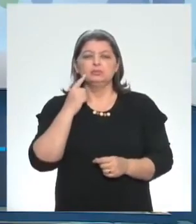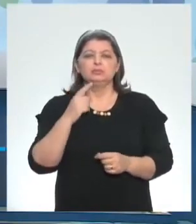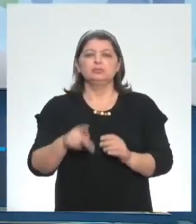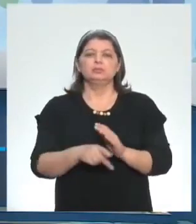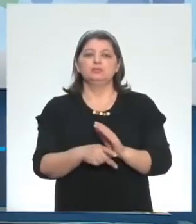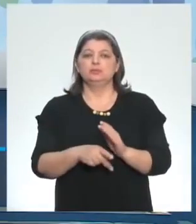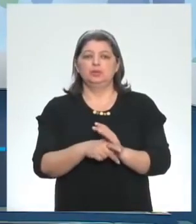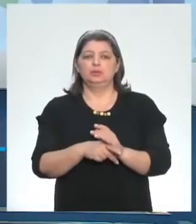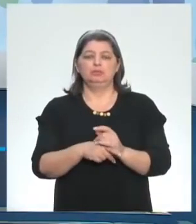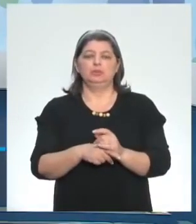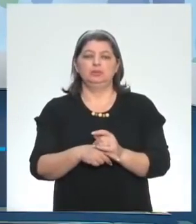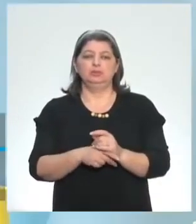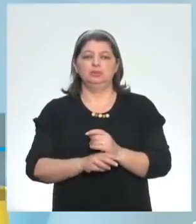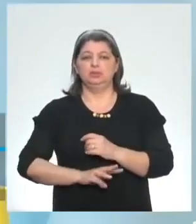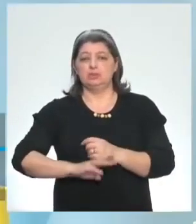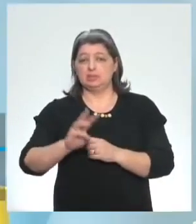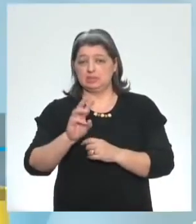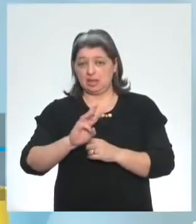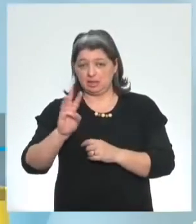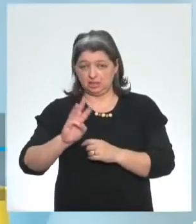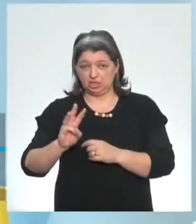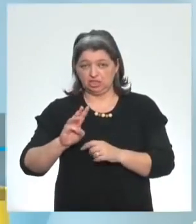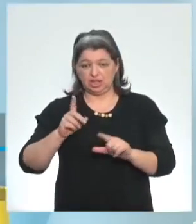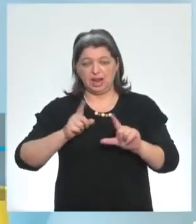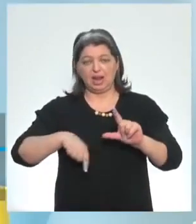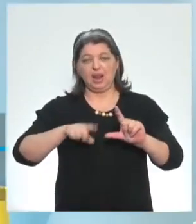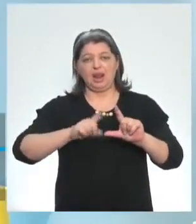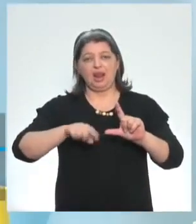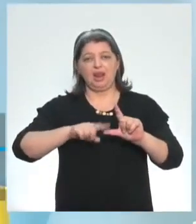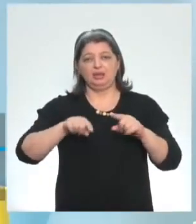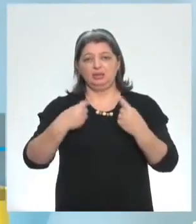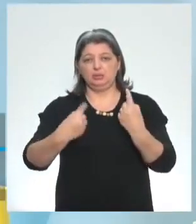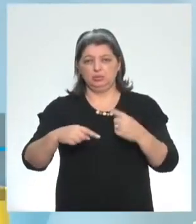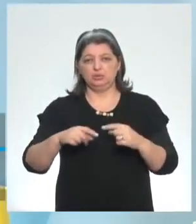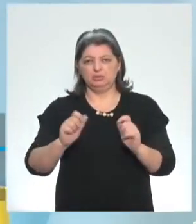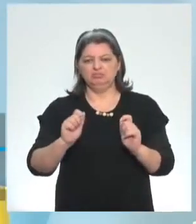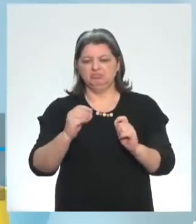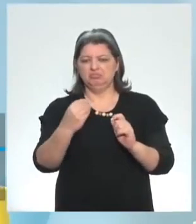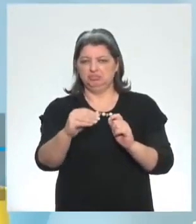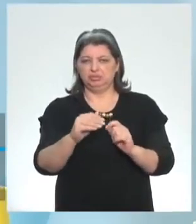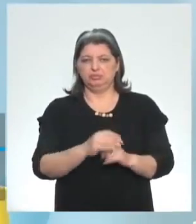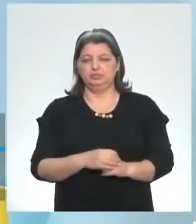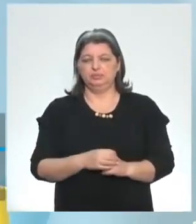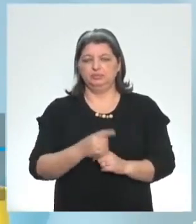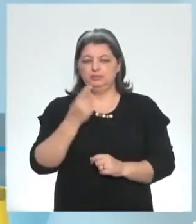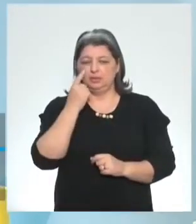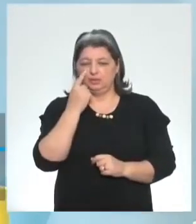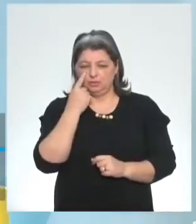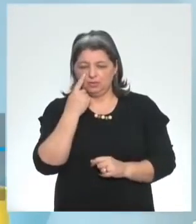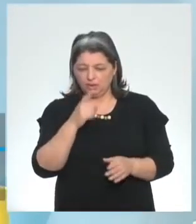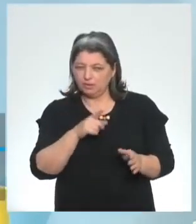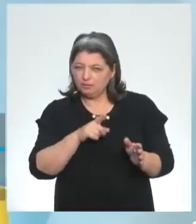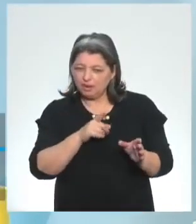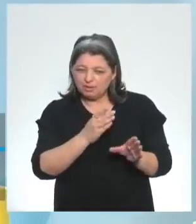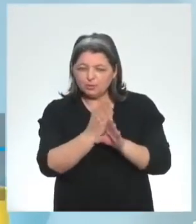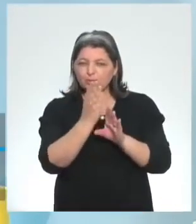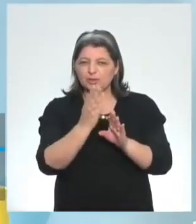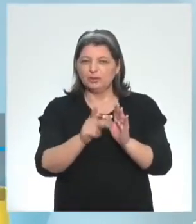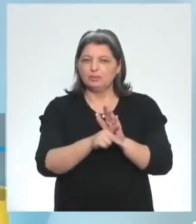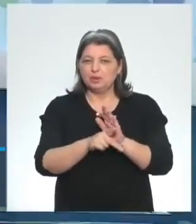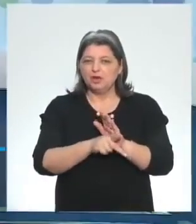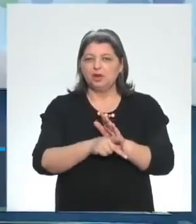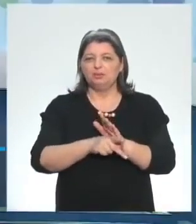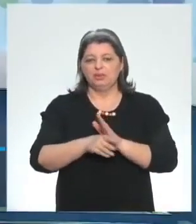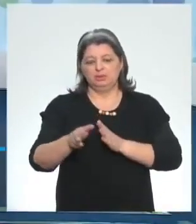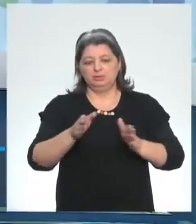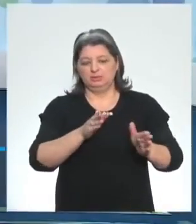de lyrics um site de letras de música coloca o nome de uma música lá e vê o que você encontra de tempo verbal tem muita